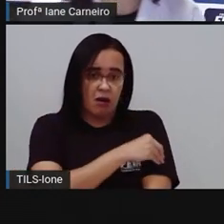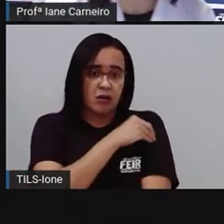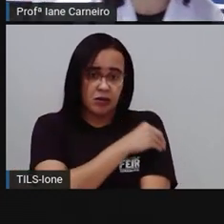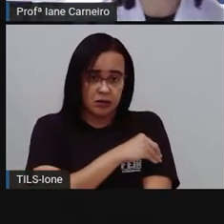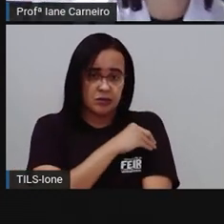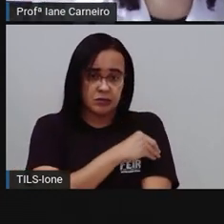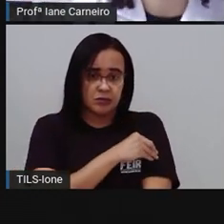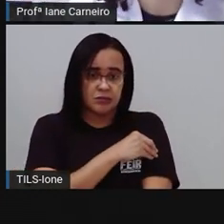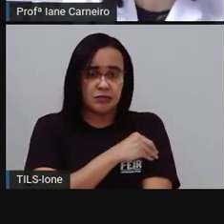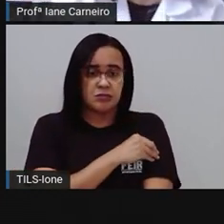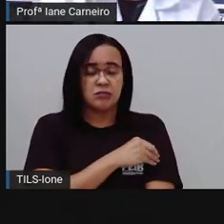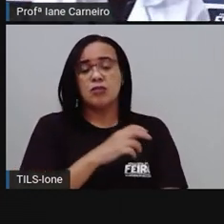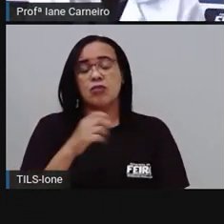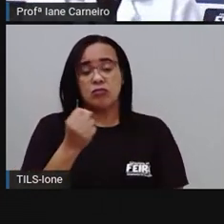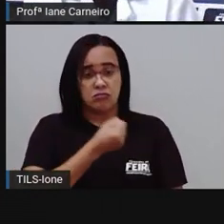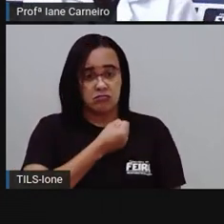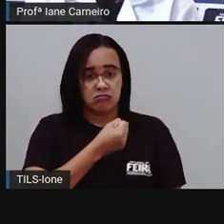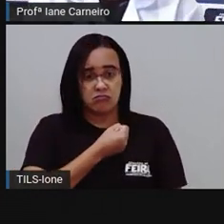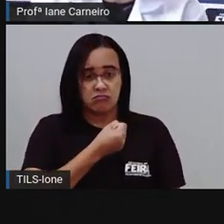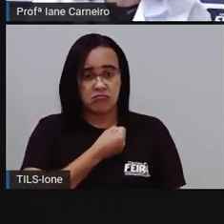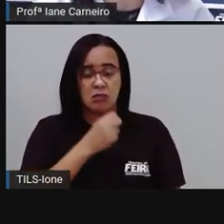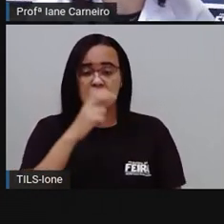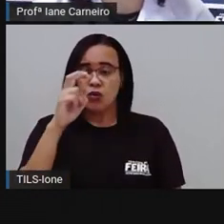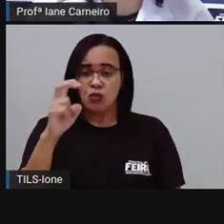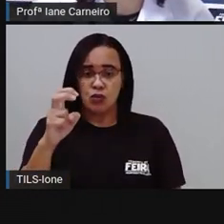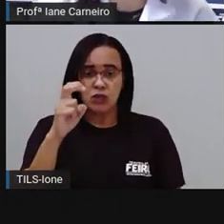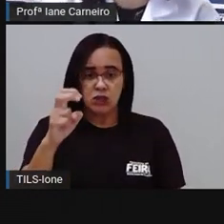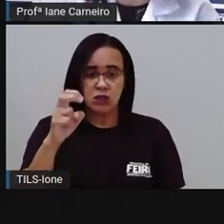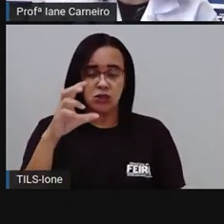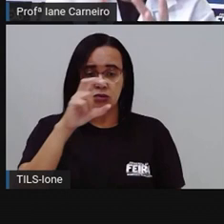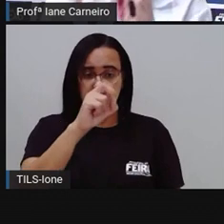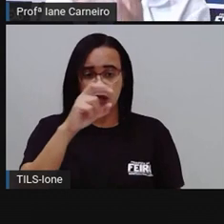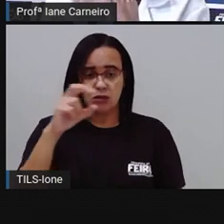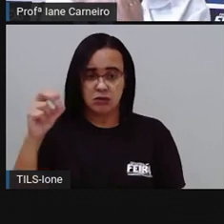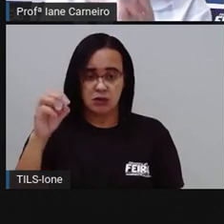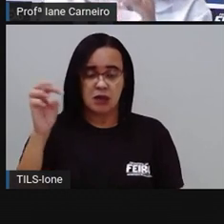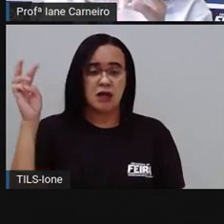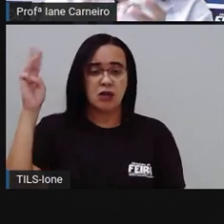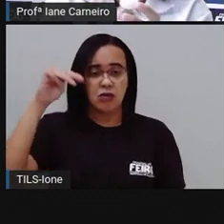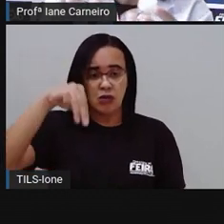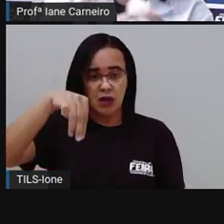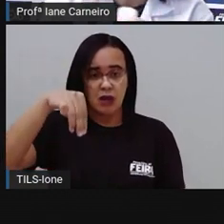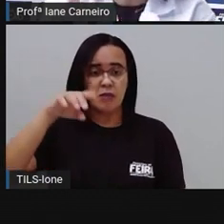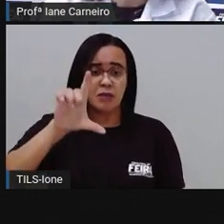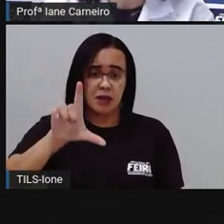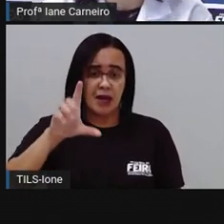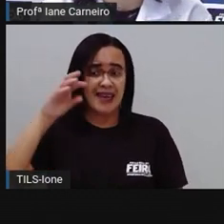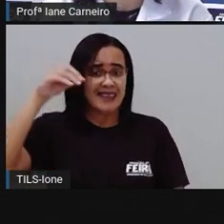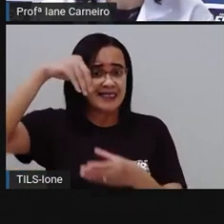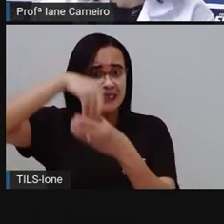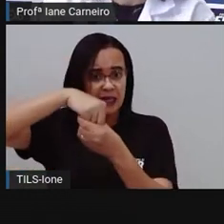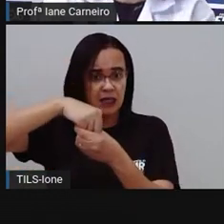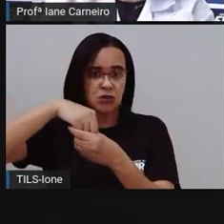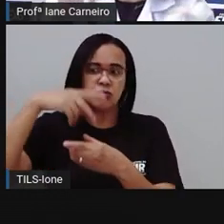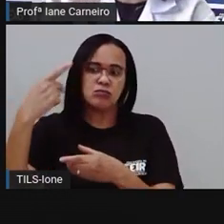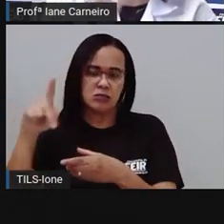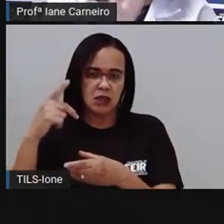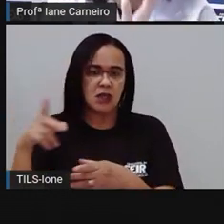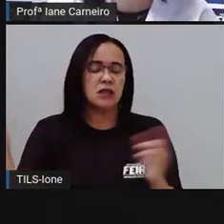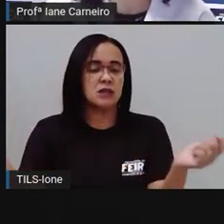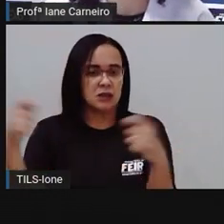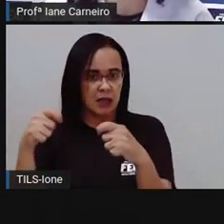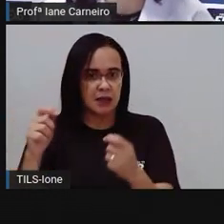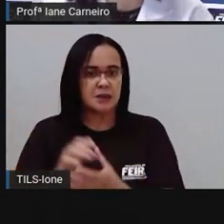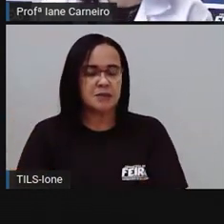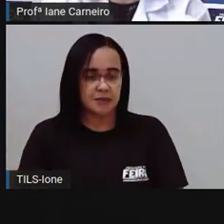500 e ML, que é a quantidade de álcool que cabe nessa embalagem. Então, se você tá com